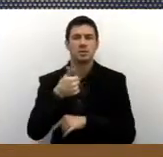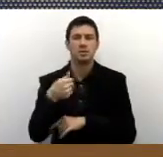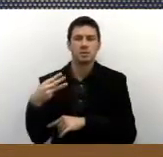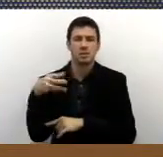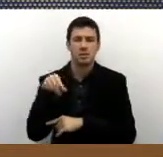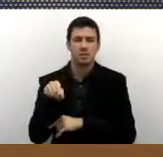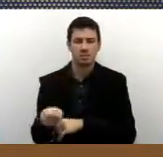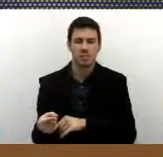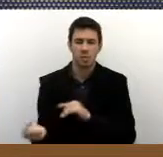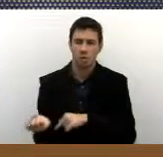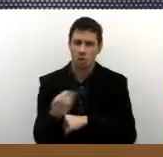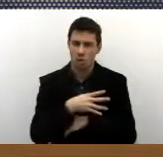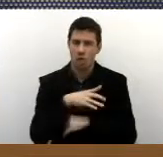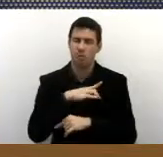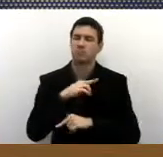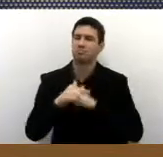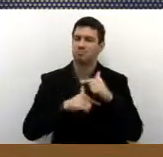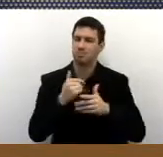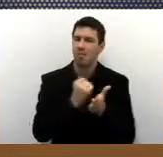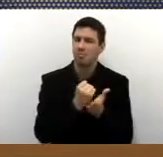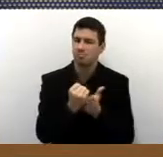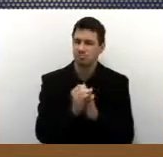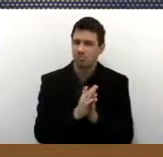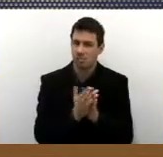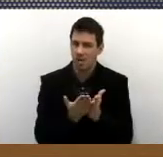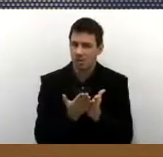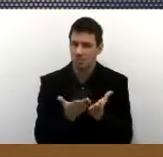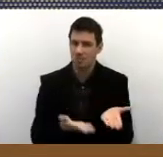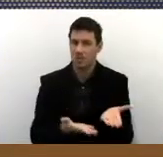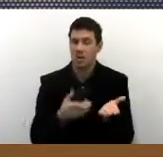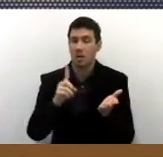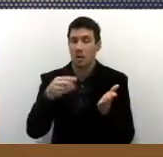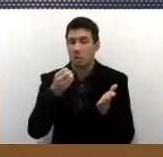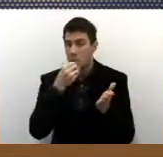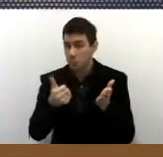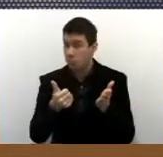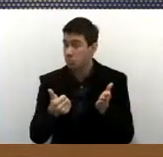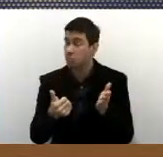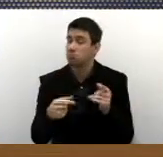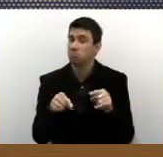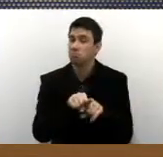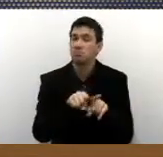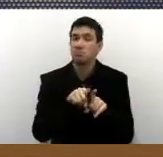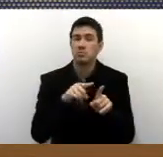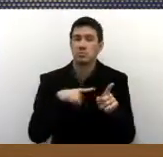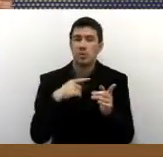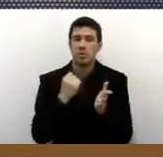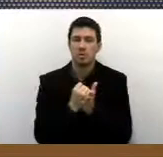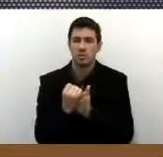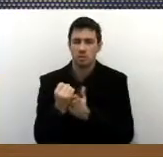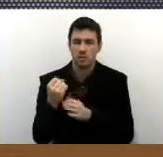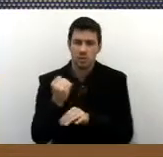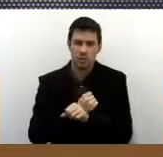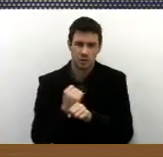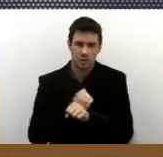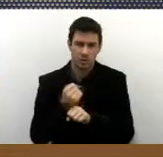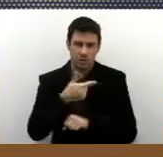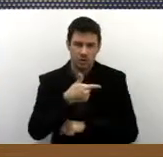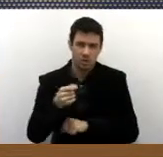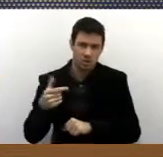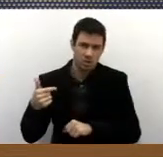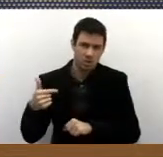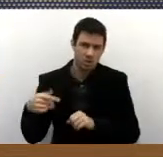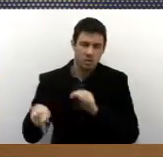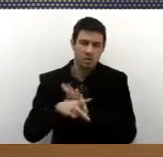gerados no município com carteira assinada, uma marca extraordinária, só no ano de 2012